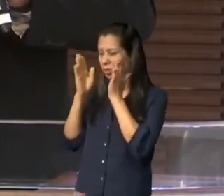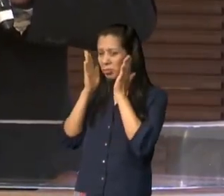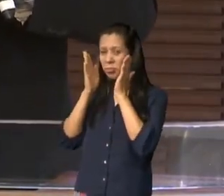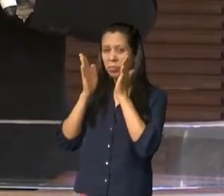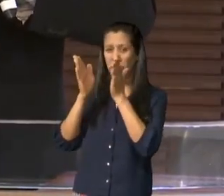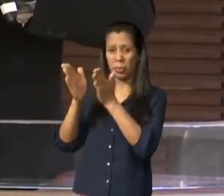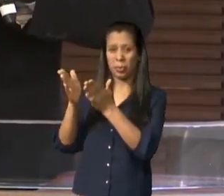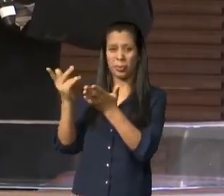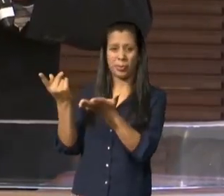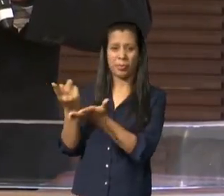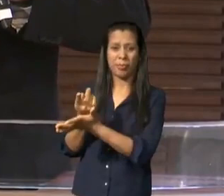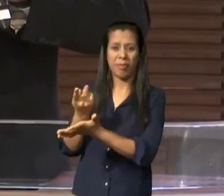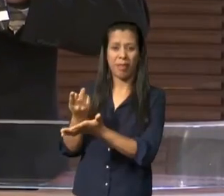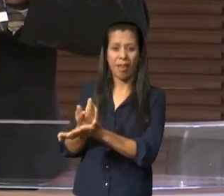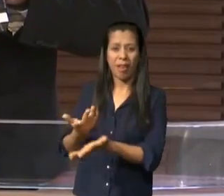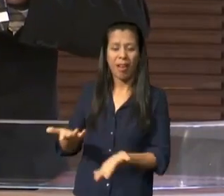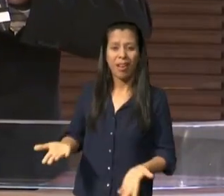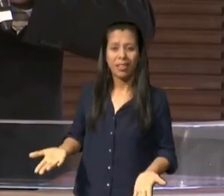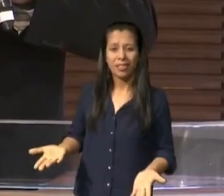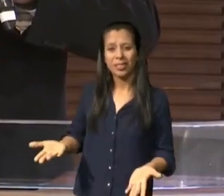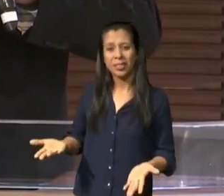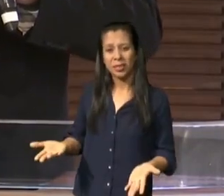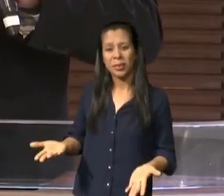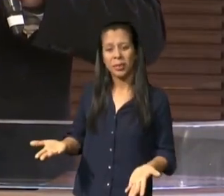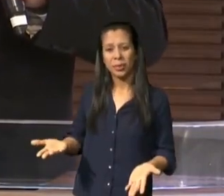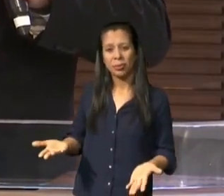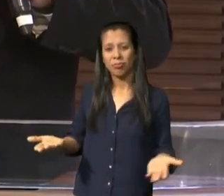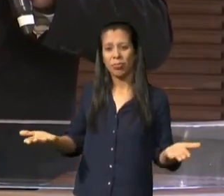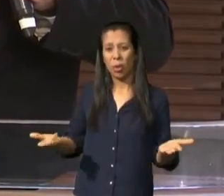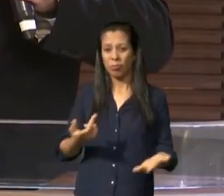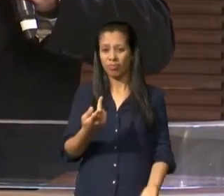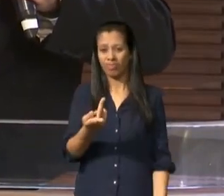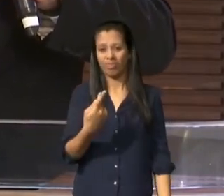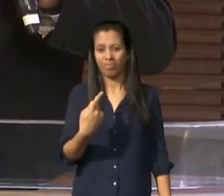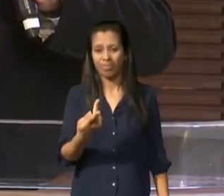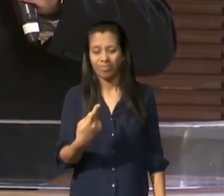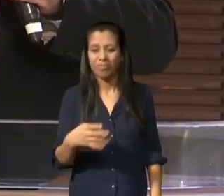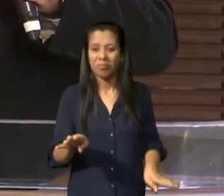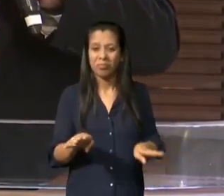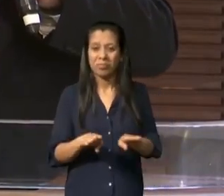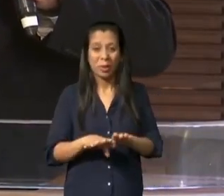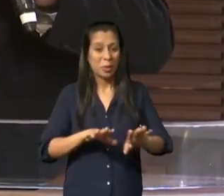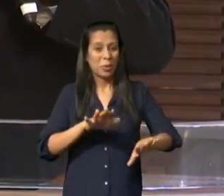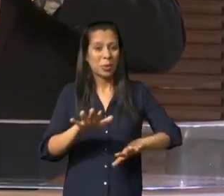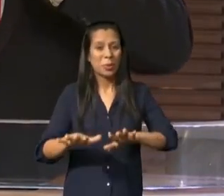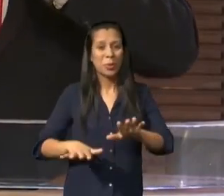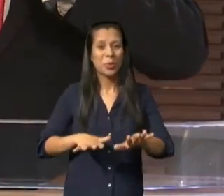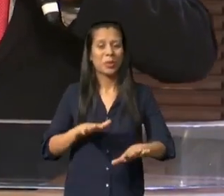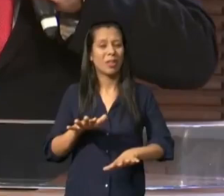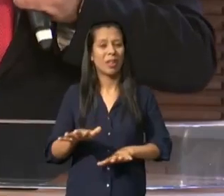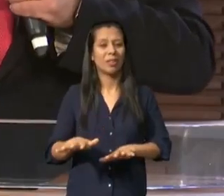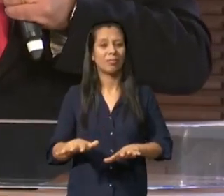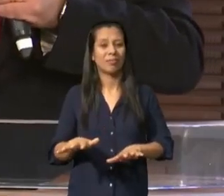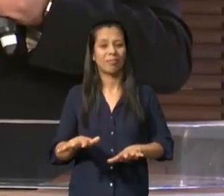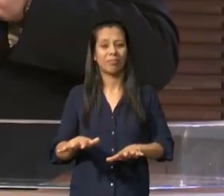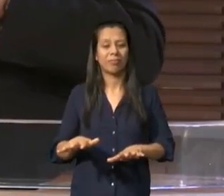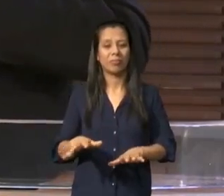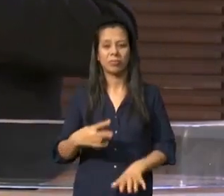propósito para entrar na Canaã celestial é colocar a Deus em segundo plano